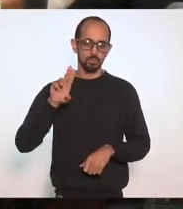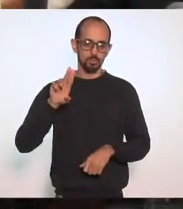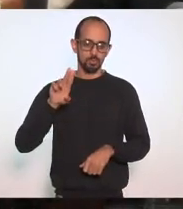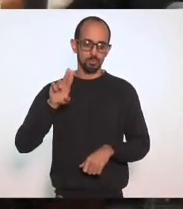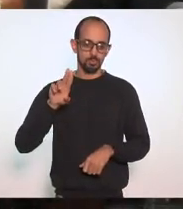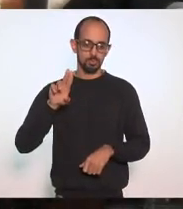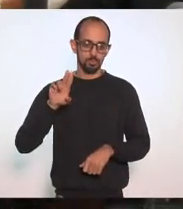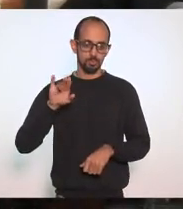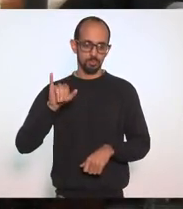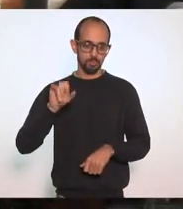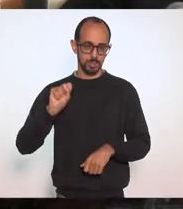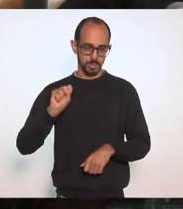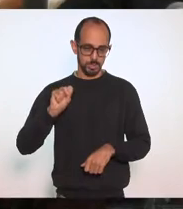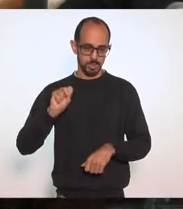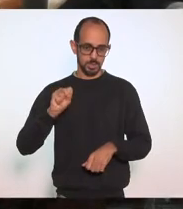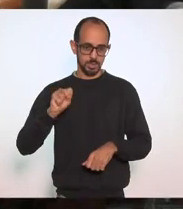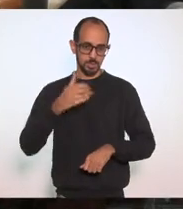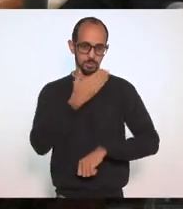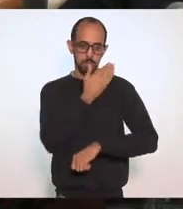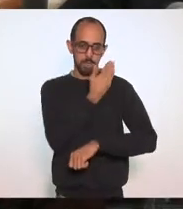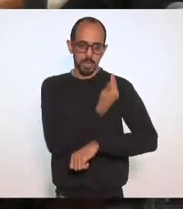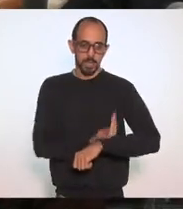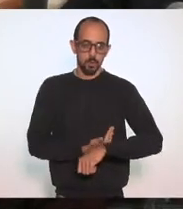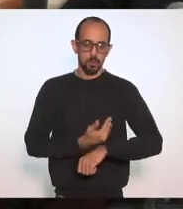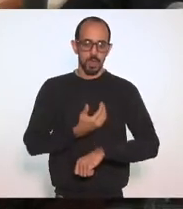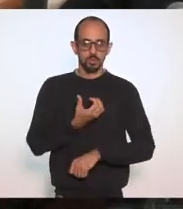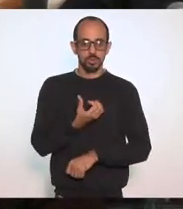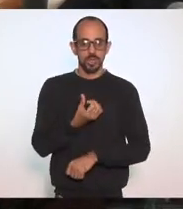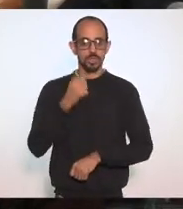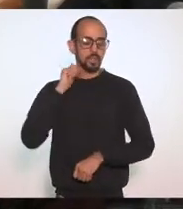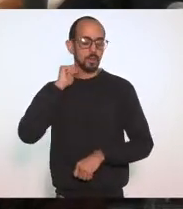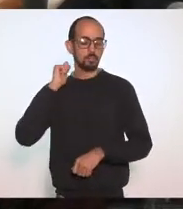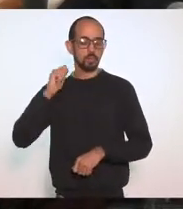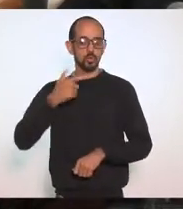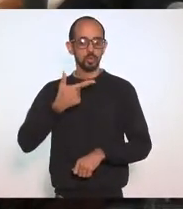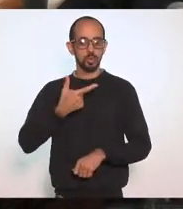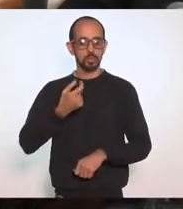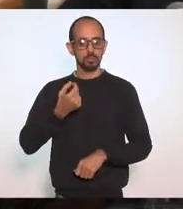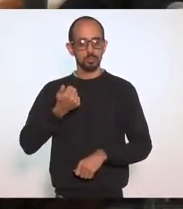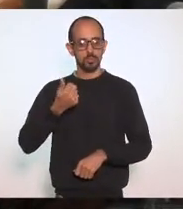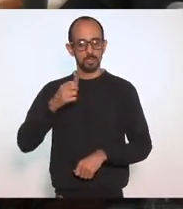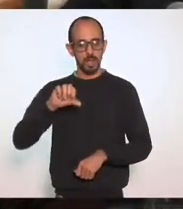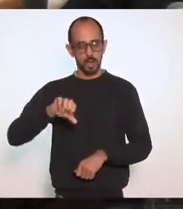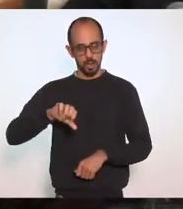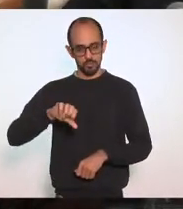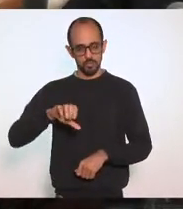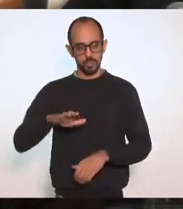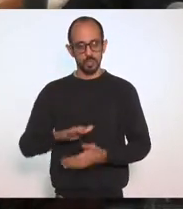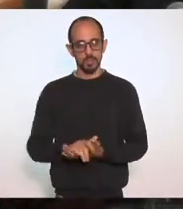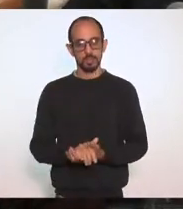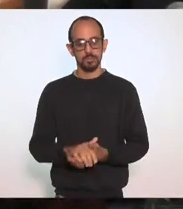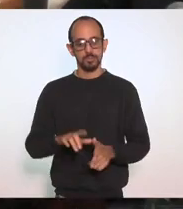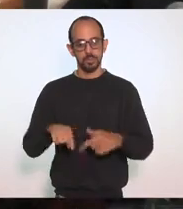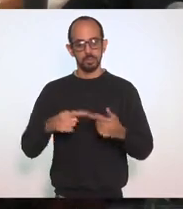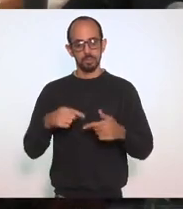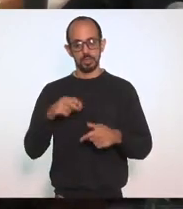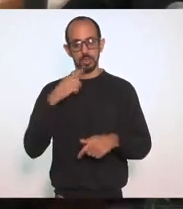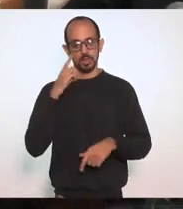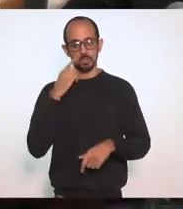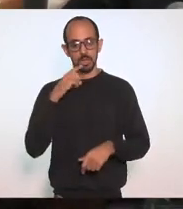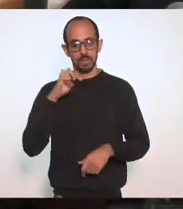Aquele dia No dia 6 de abril De 2019 Então com a palavra Chico Machado Em seguida Deputada Mônica